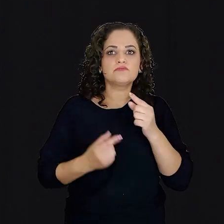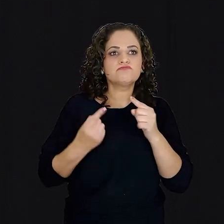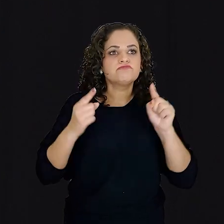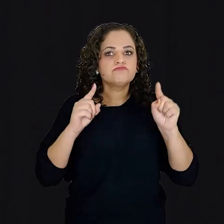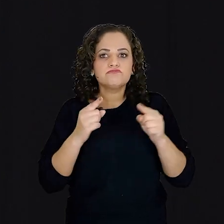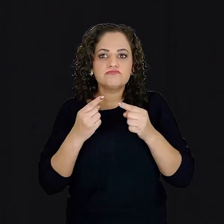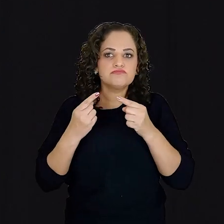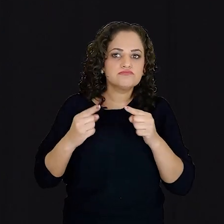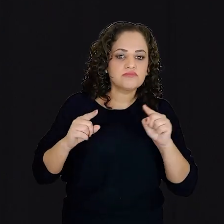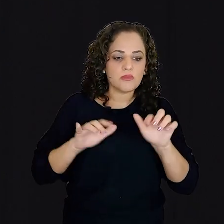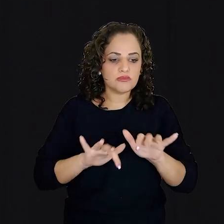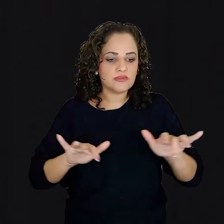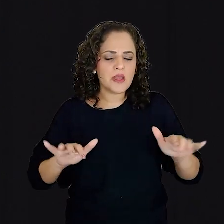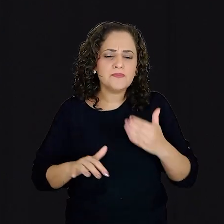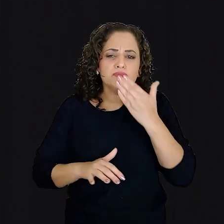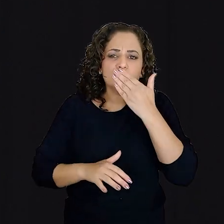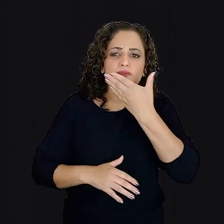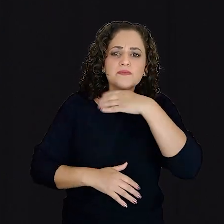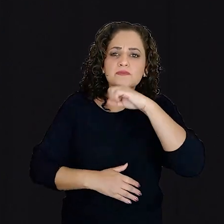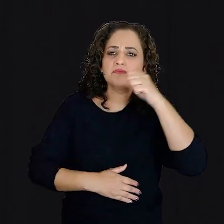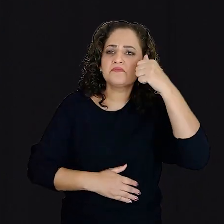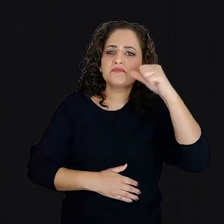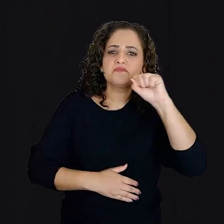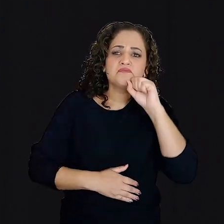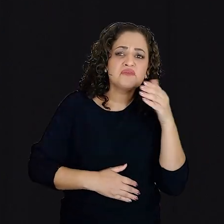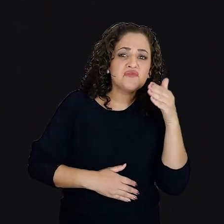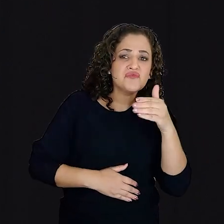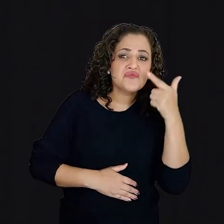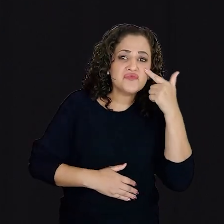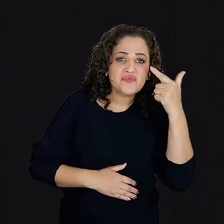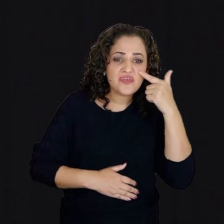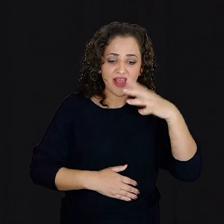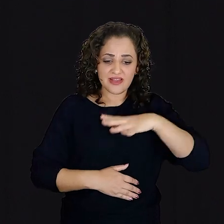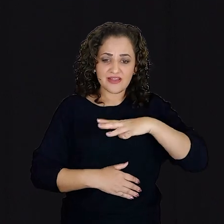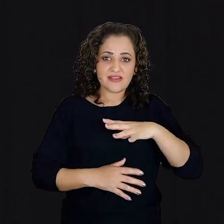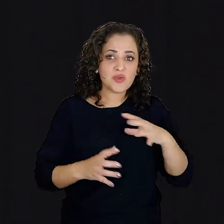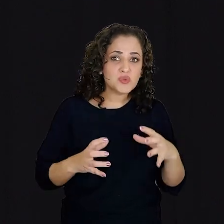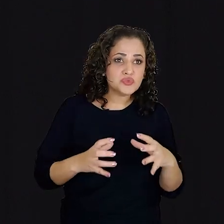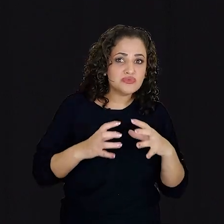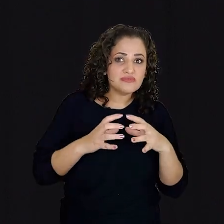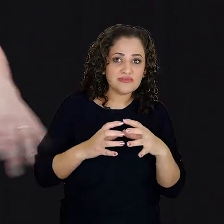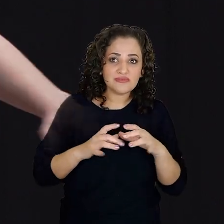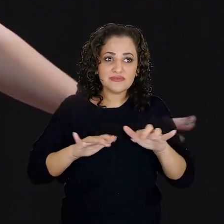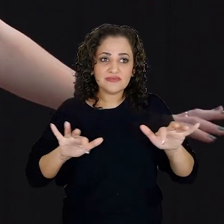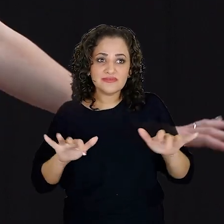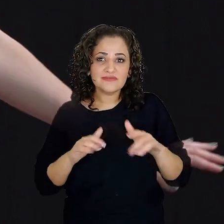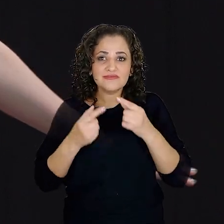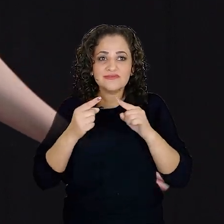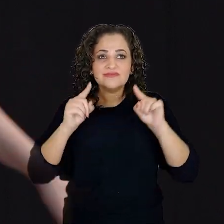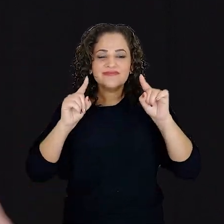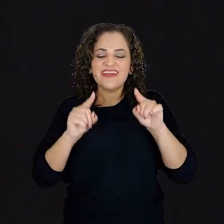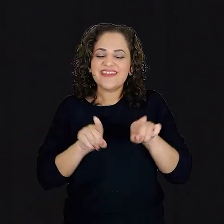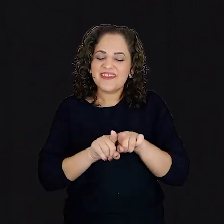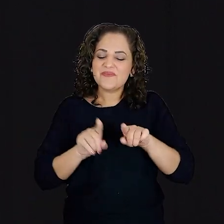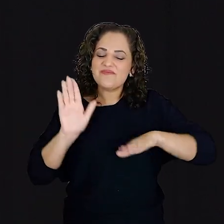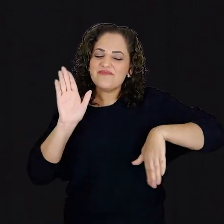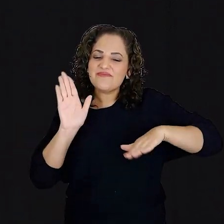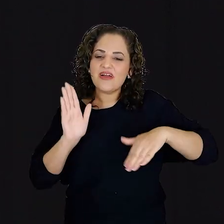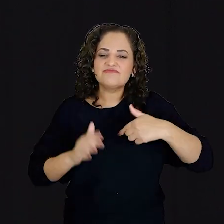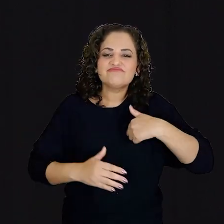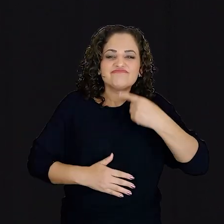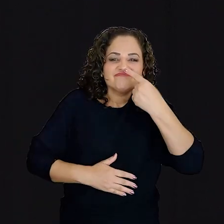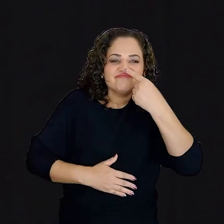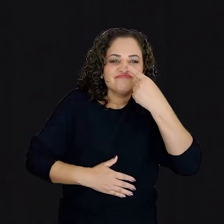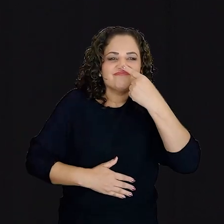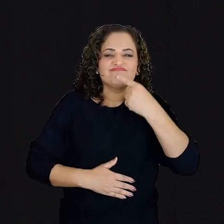pais para ir assistir às bandas quando tocava na cidade. E ela também gostava muito do mar, sabiam? Ela sempre ia para o mar e